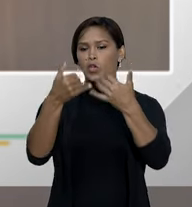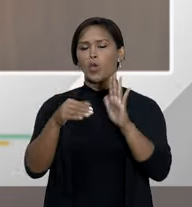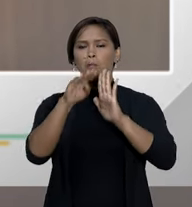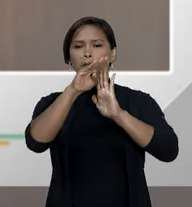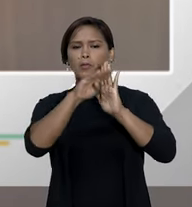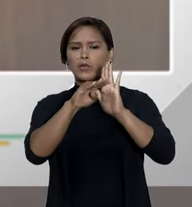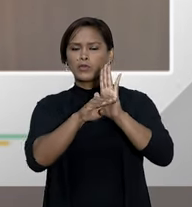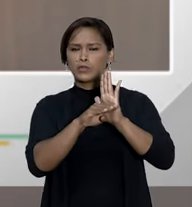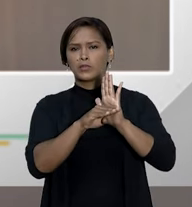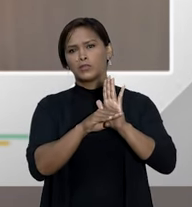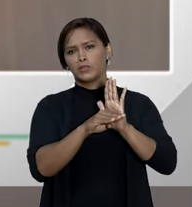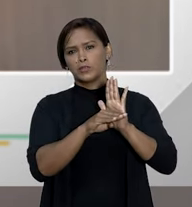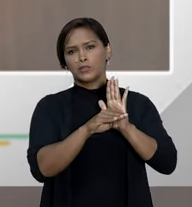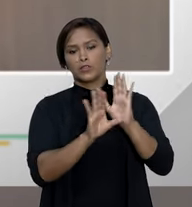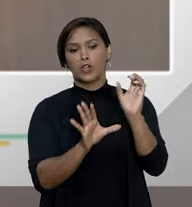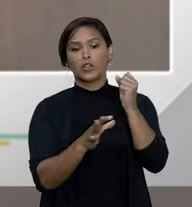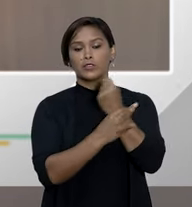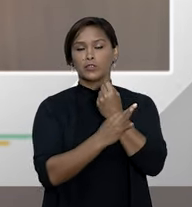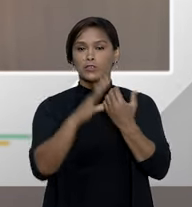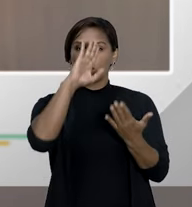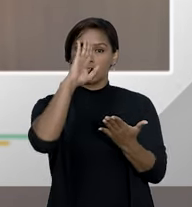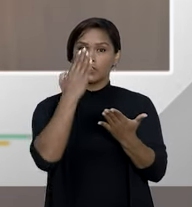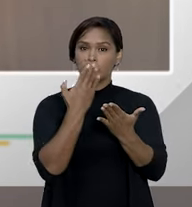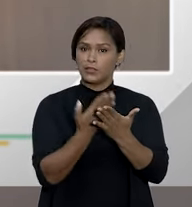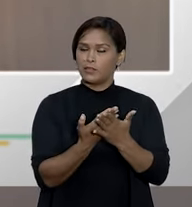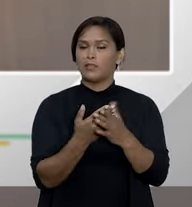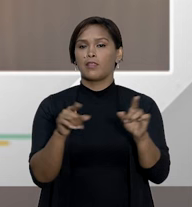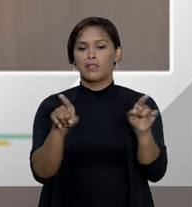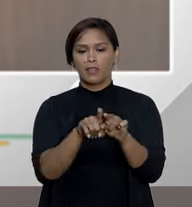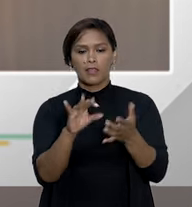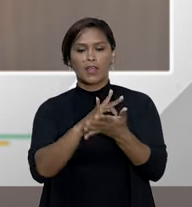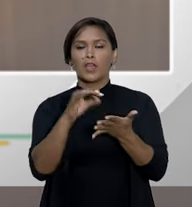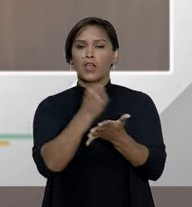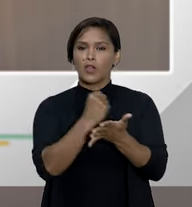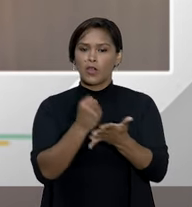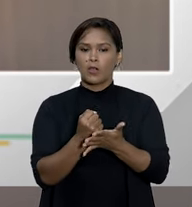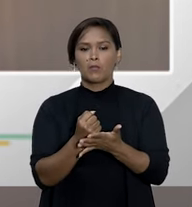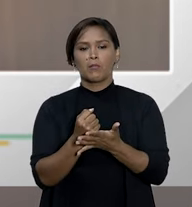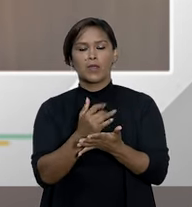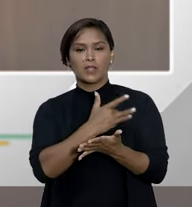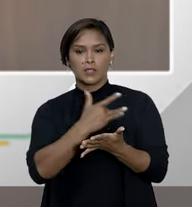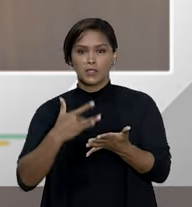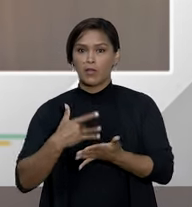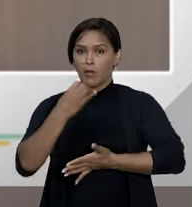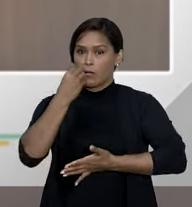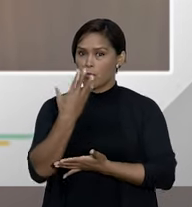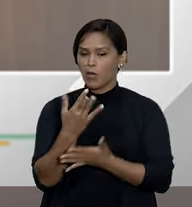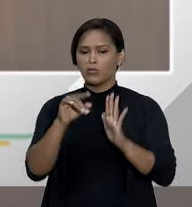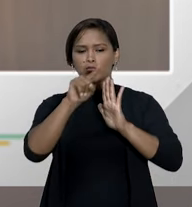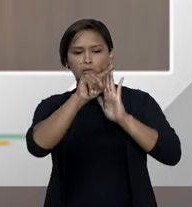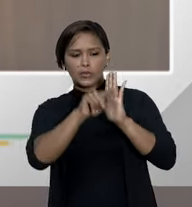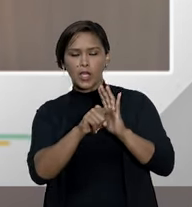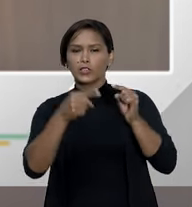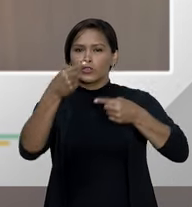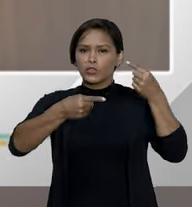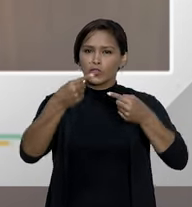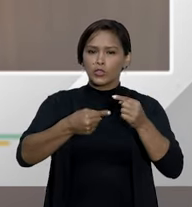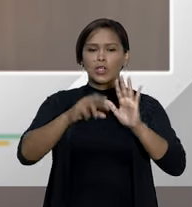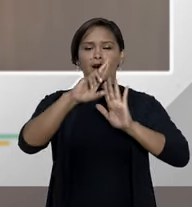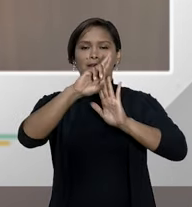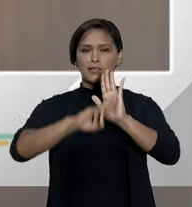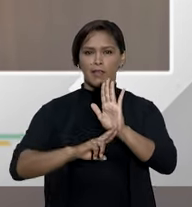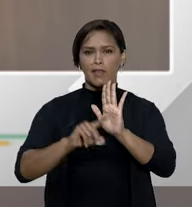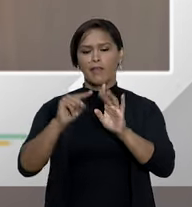protocolo de credibilidade de confiança de que o plano ele ia atender o bem olha esses aspectos que nós discutimos aqui o rol